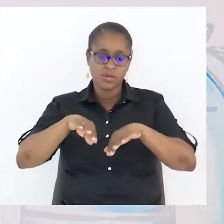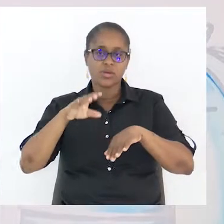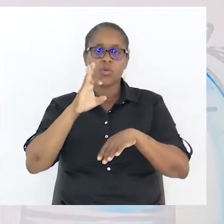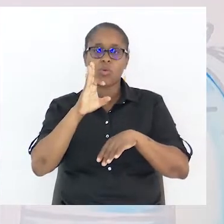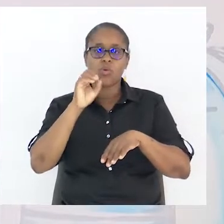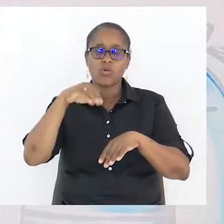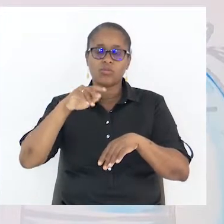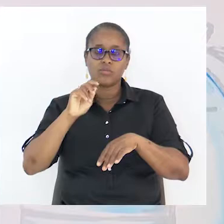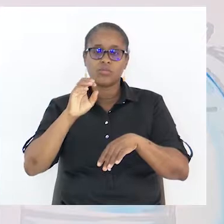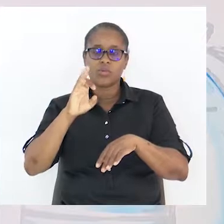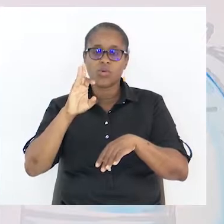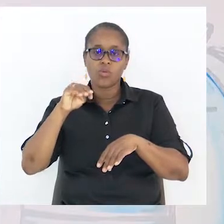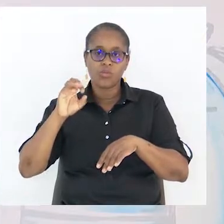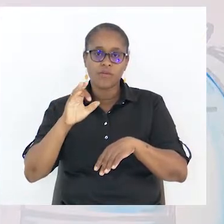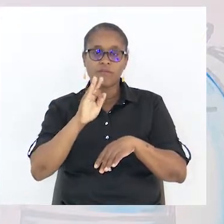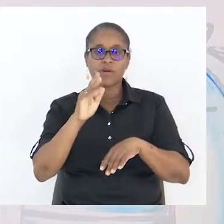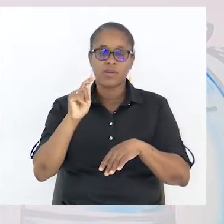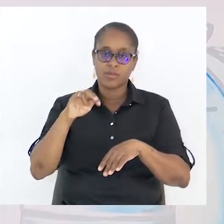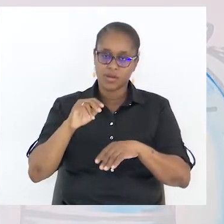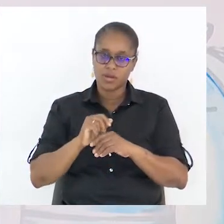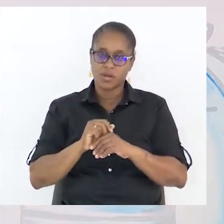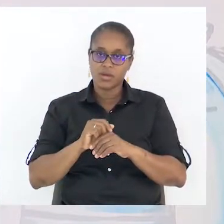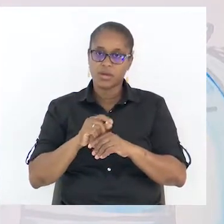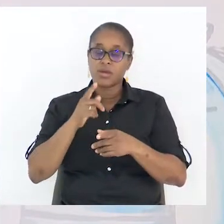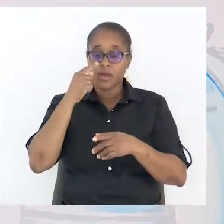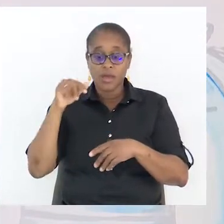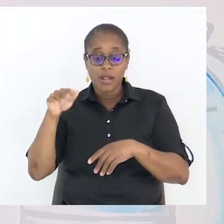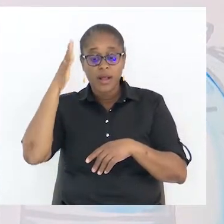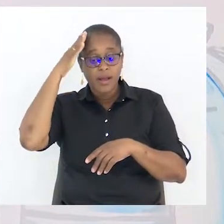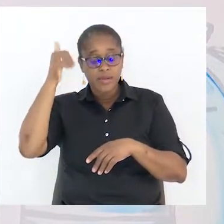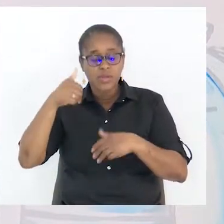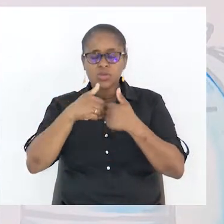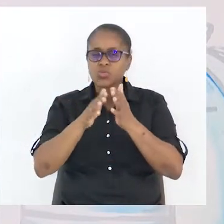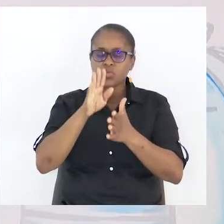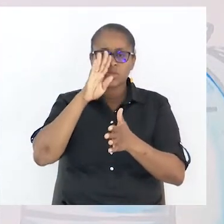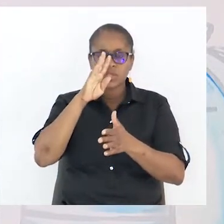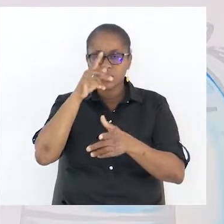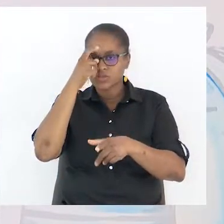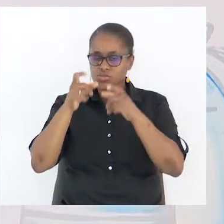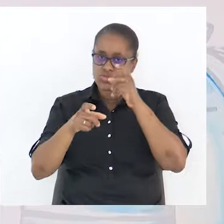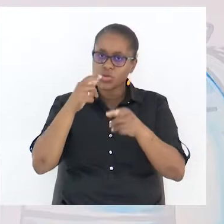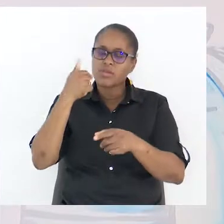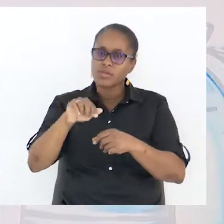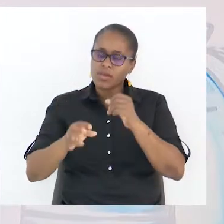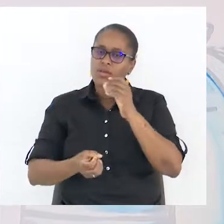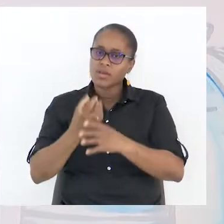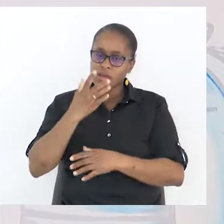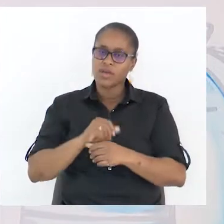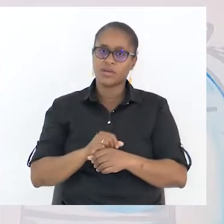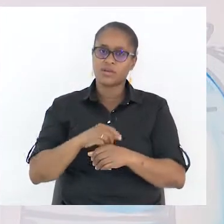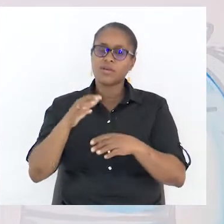homo febre é aquela capacidade que todos os seres humanos têm de criar, fabricar qualquer coisa,